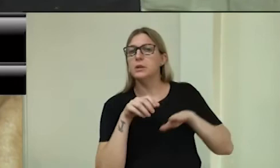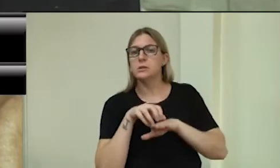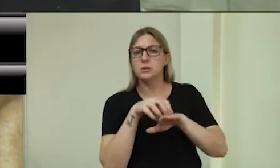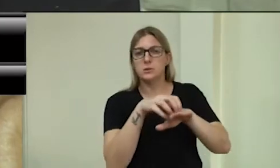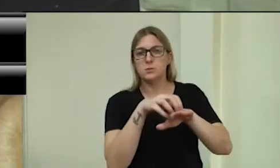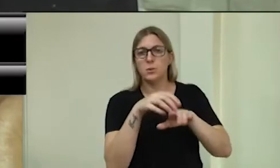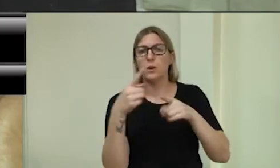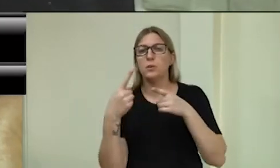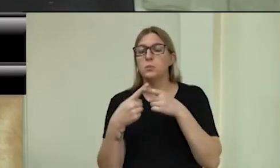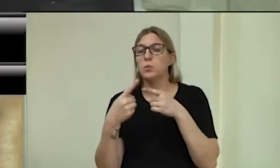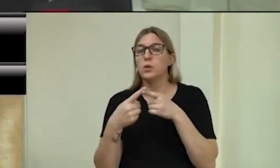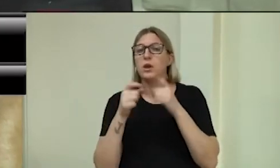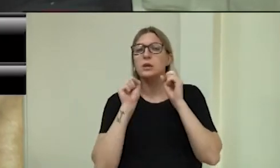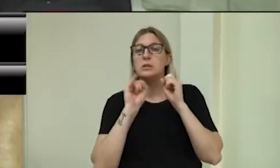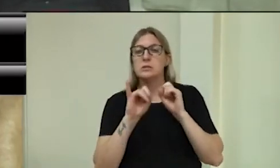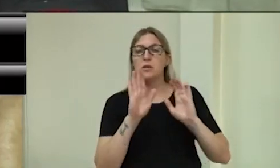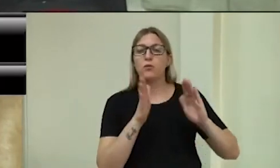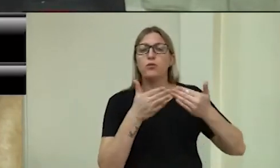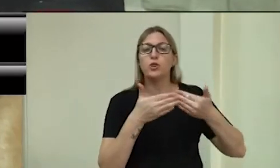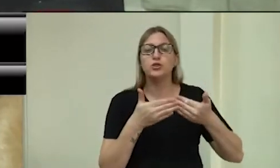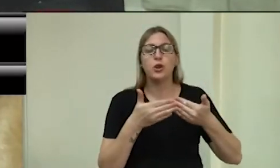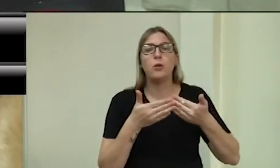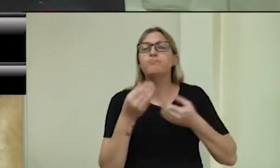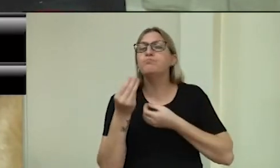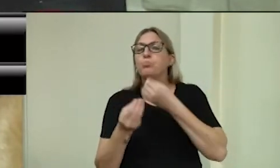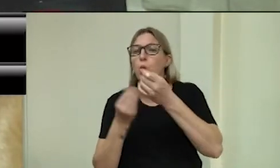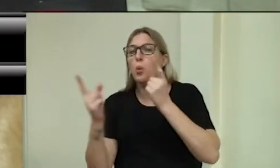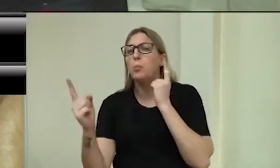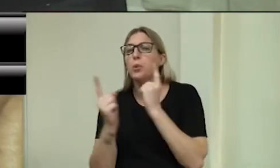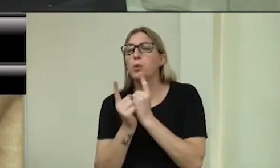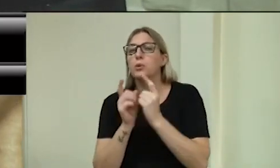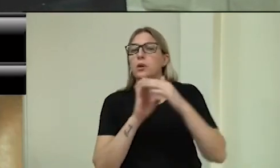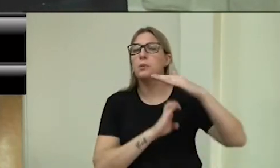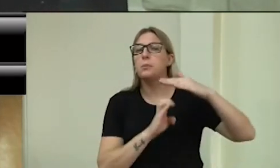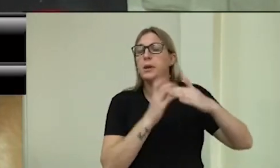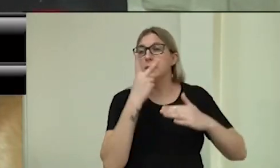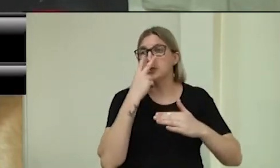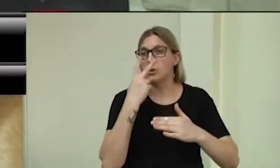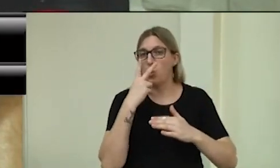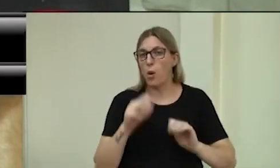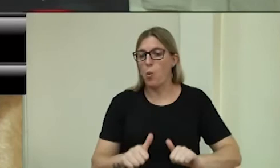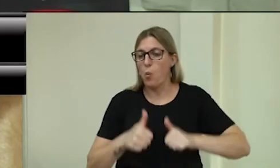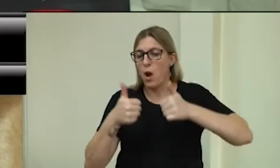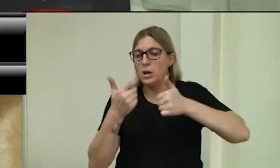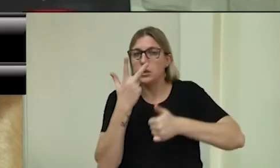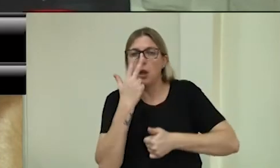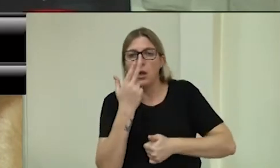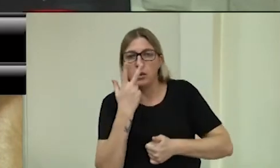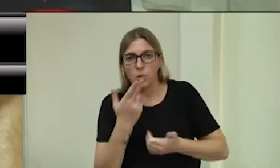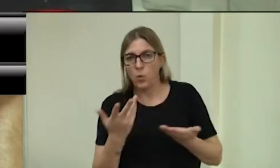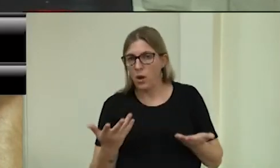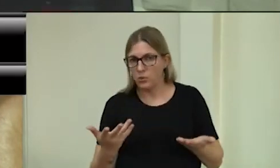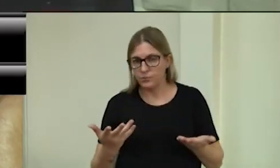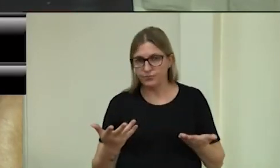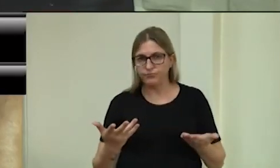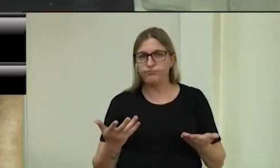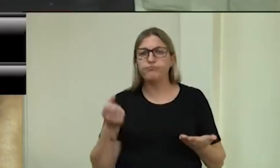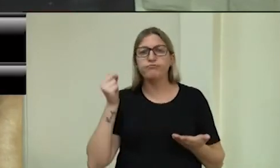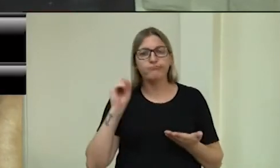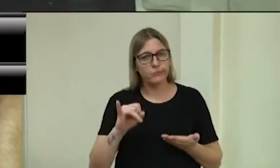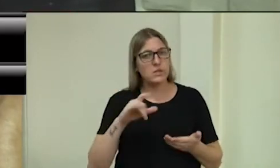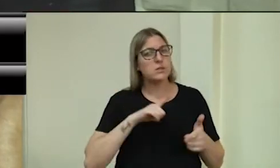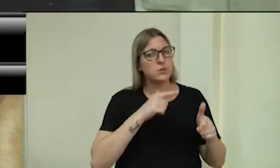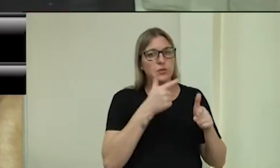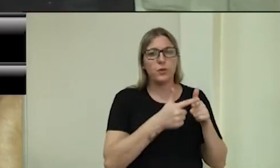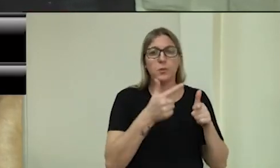que presta o mesmo serviço, com a mesma qualidade pelo mesmo preço. Não vai existir essa hipótese. E uma vez feito o estrago, não se tem